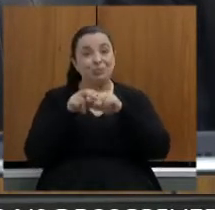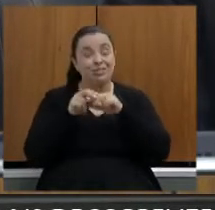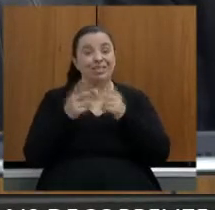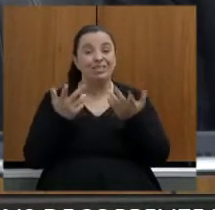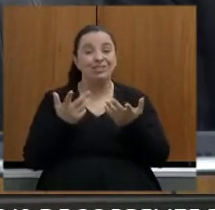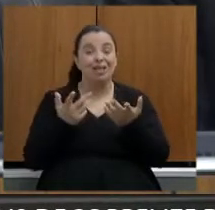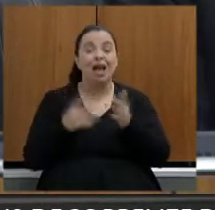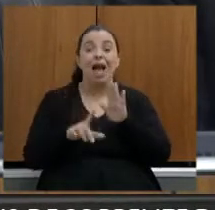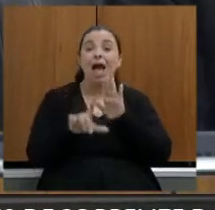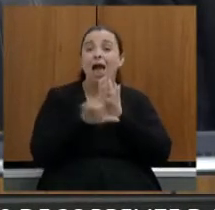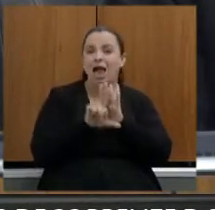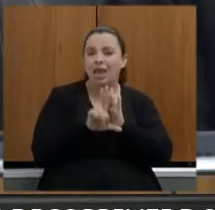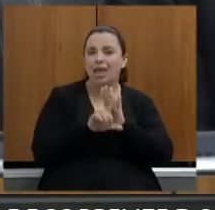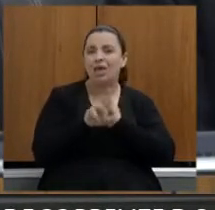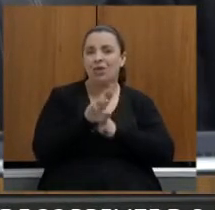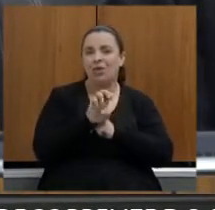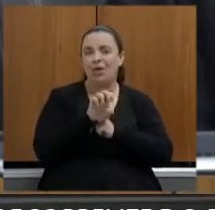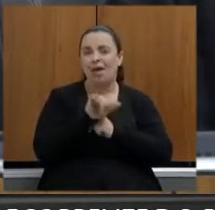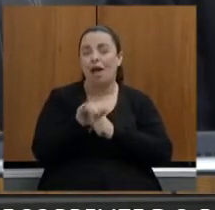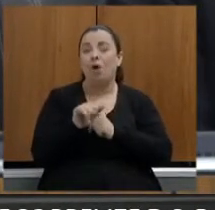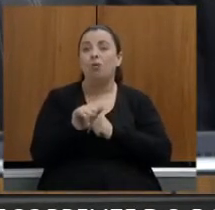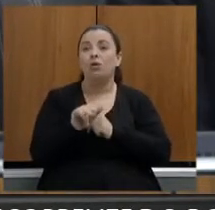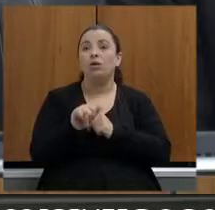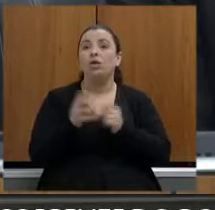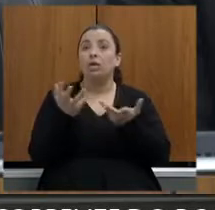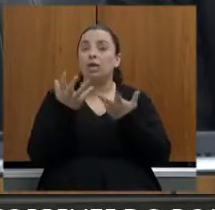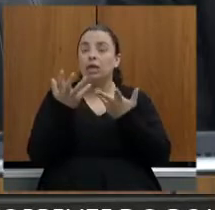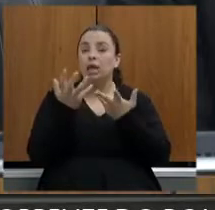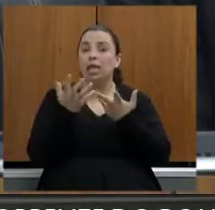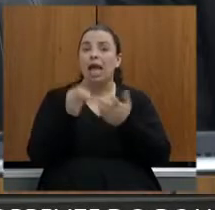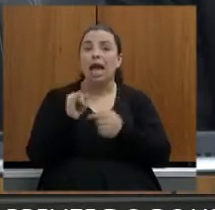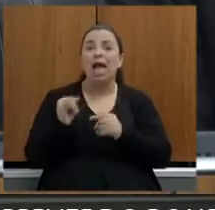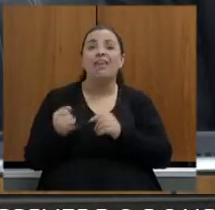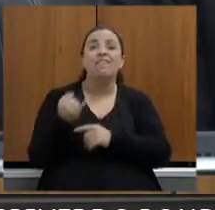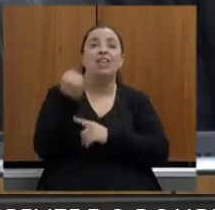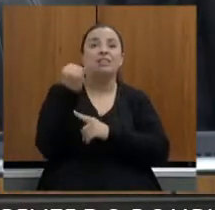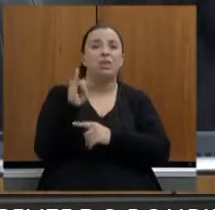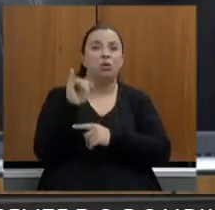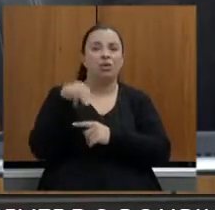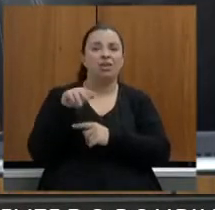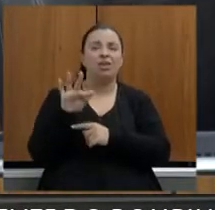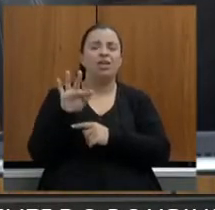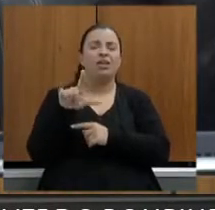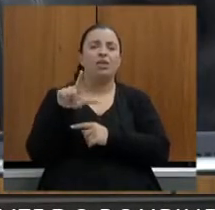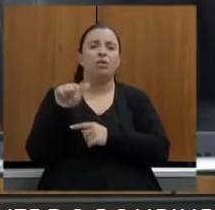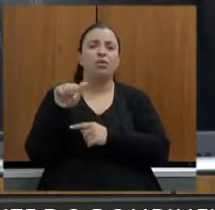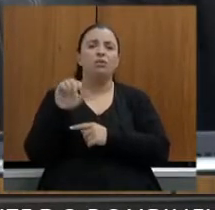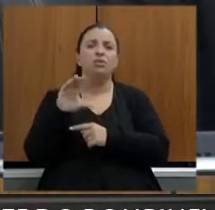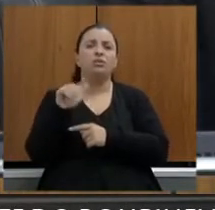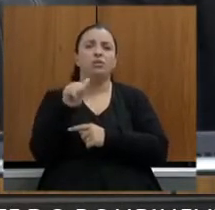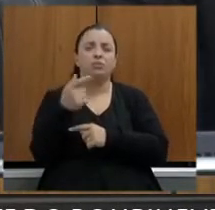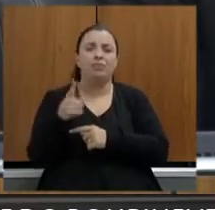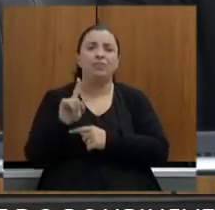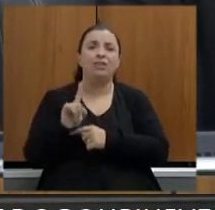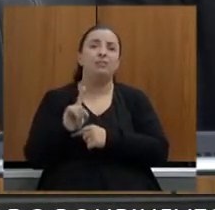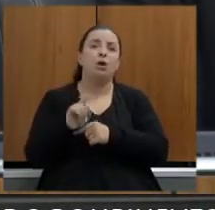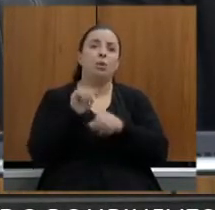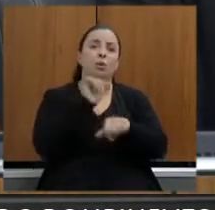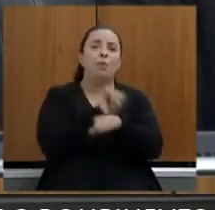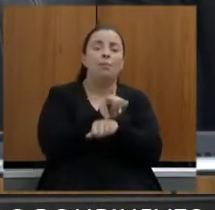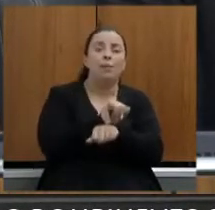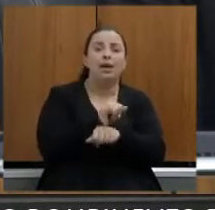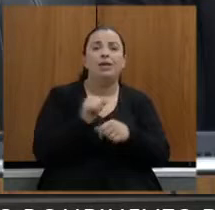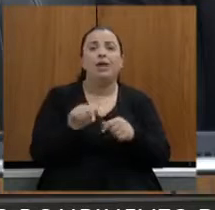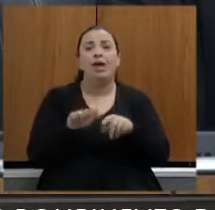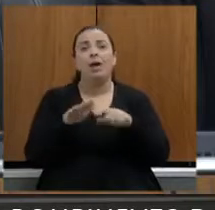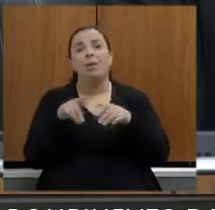a inflação que os reajustes da economia como um todo não fossem feitos em uma frequência inferior a um ano porque isso